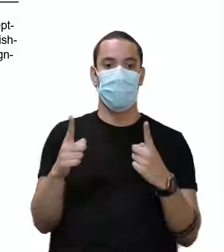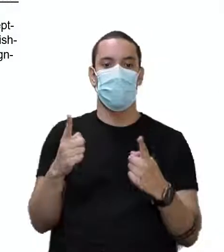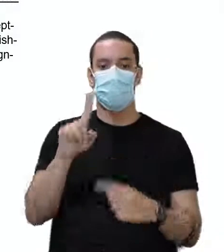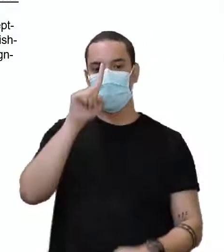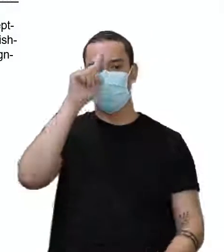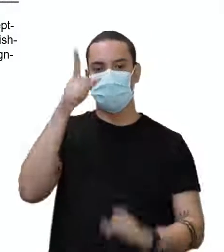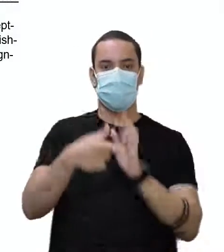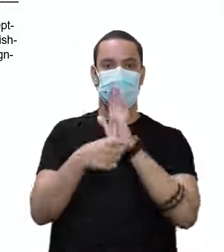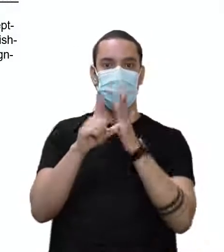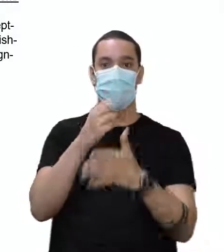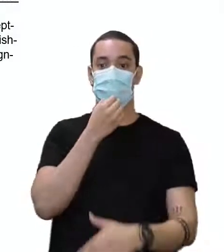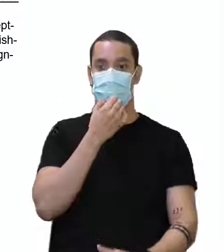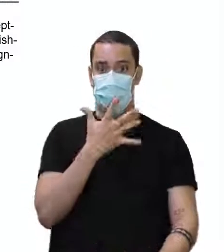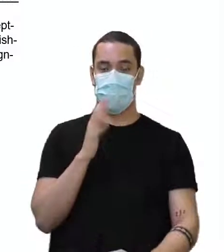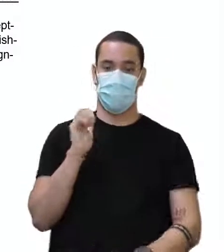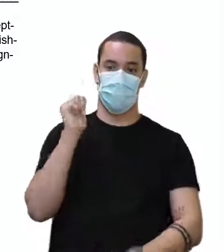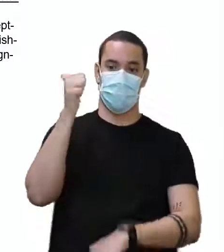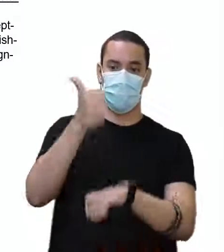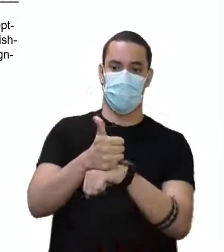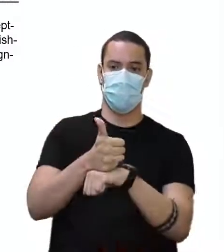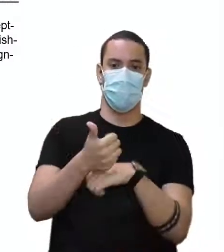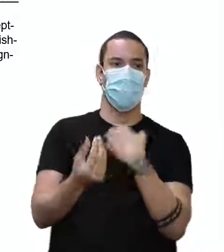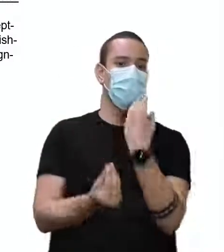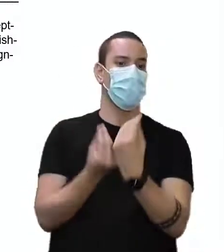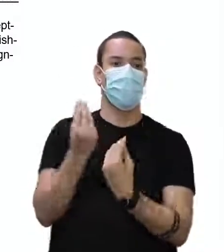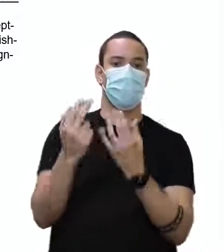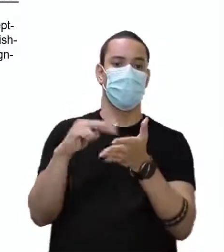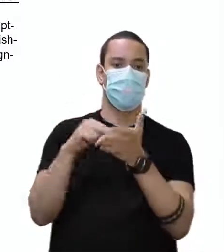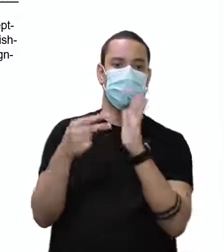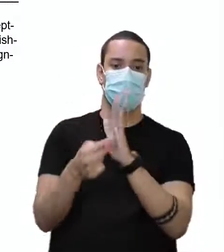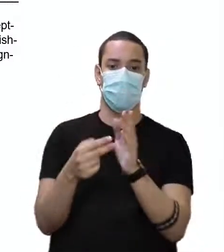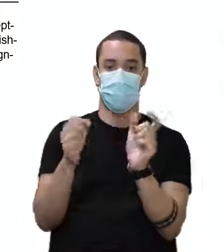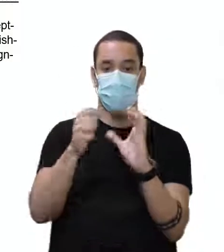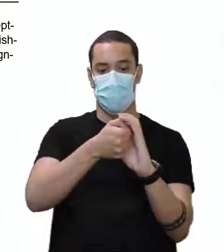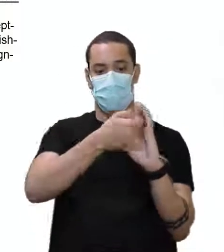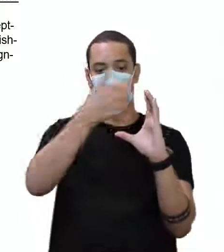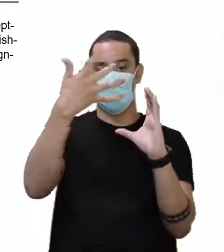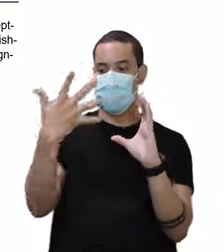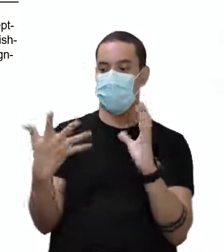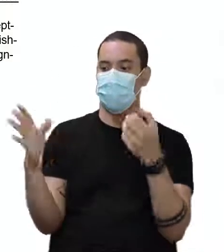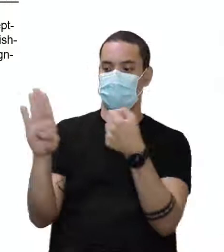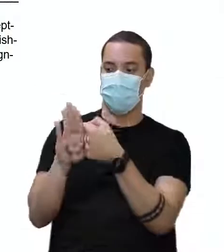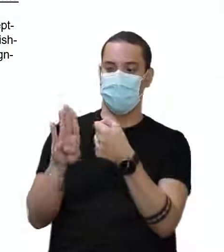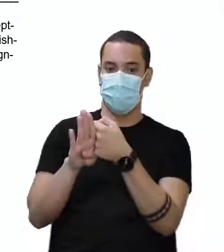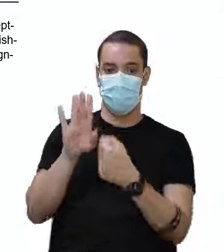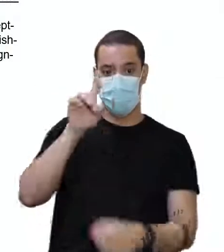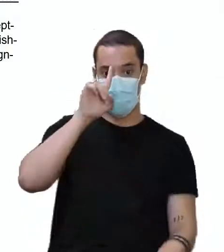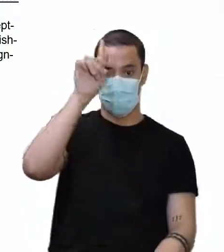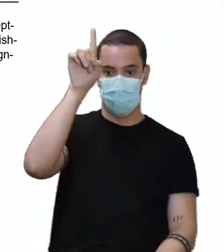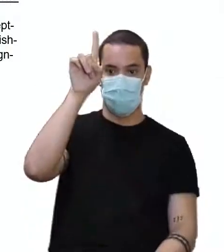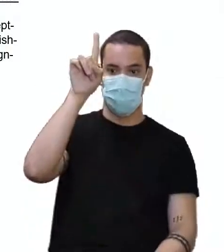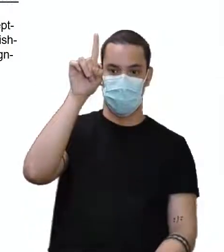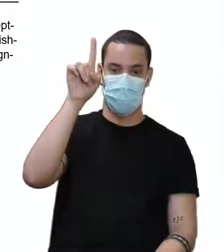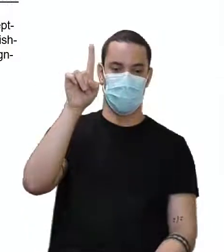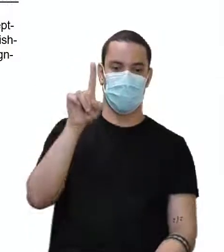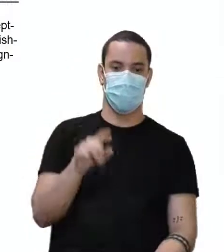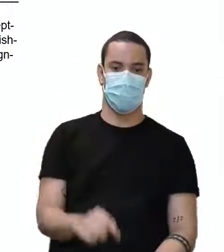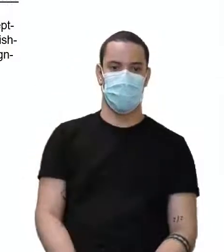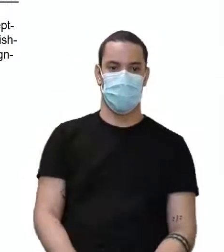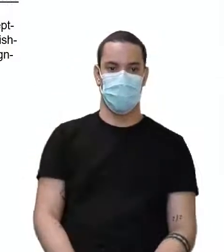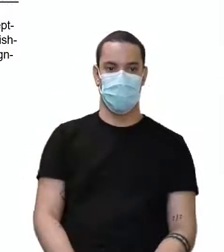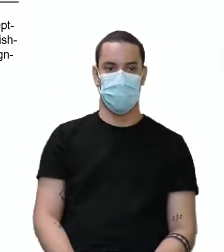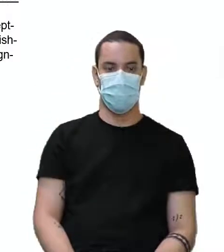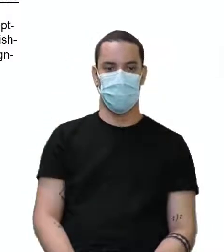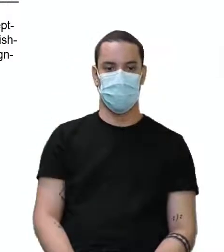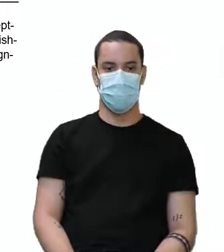substantivo. Boa é como a ideia é. Então, boa caracteriza o substantivo ideia. Ou também, olha